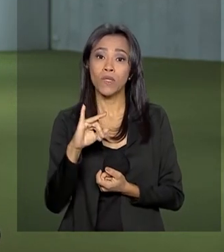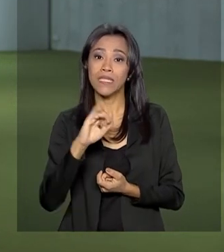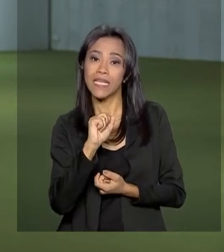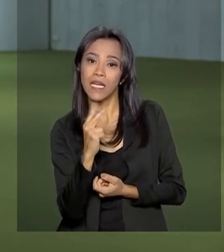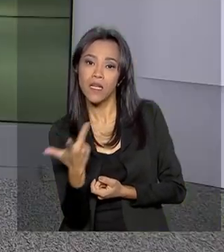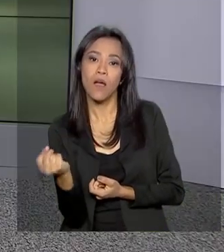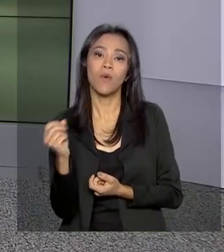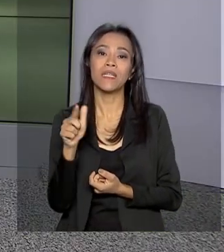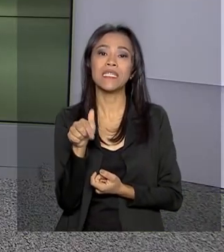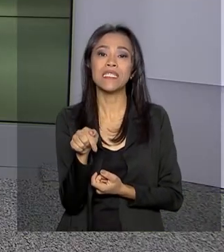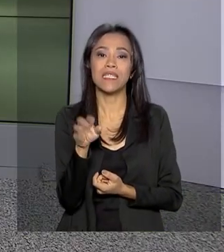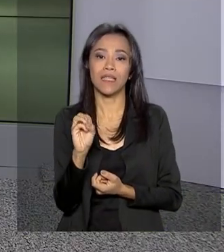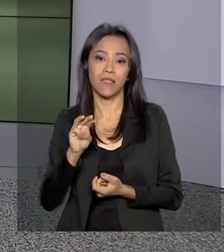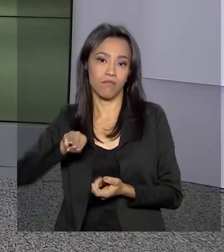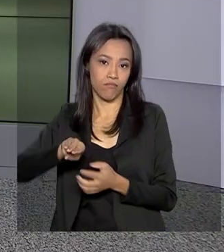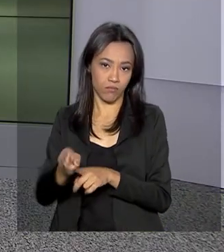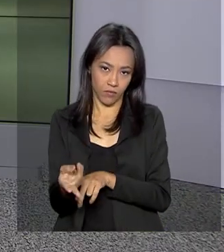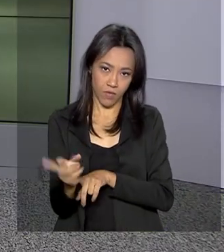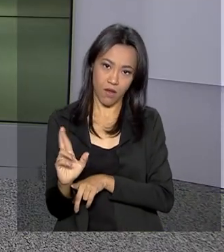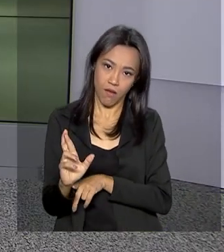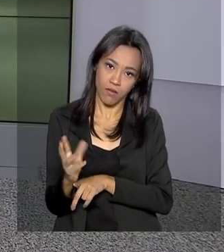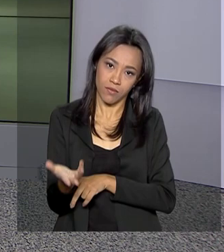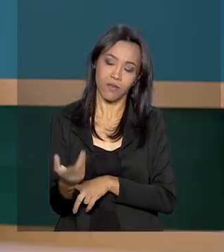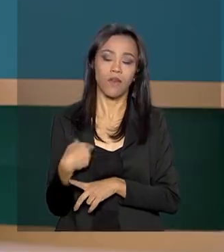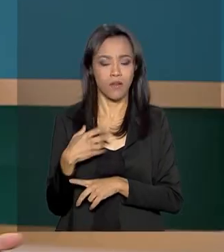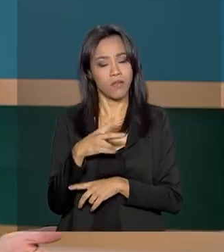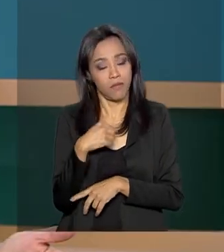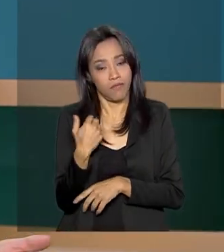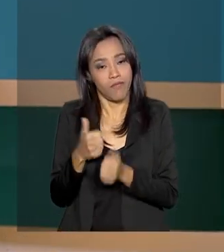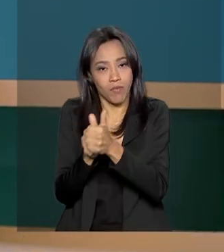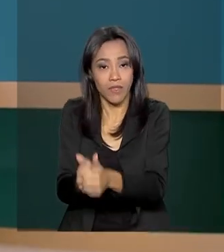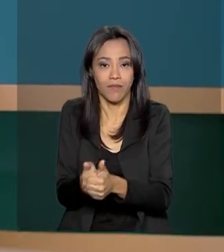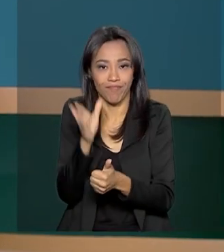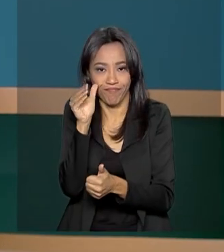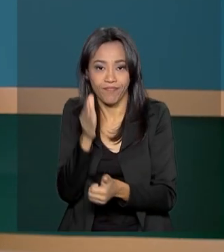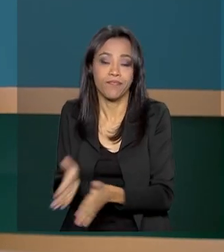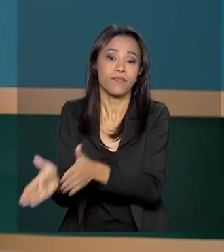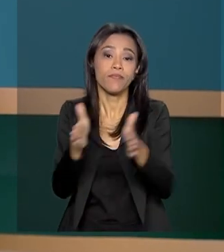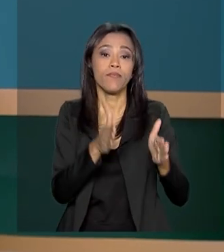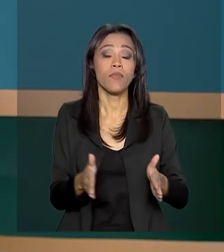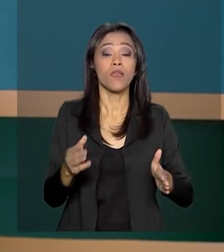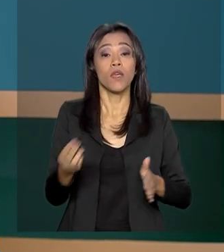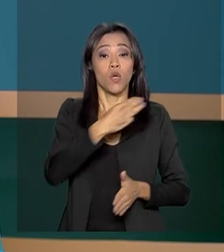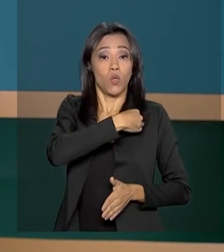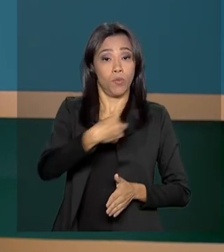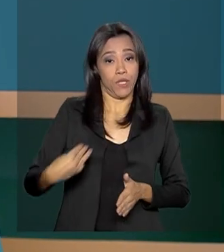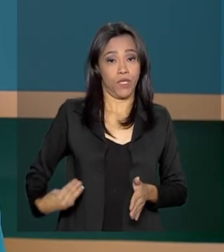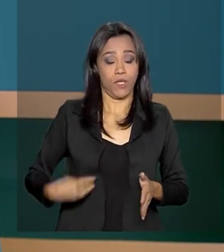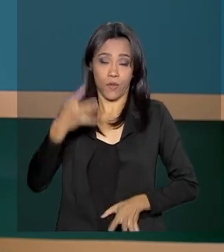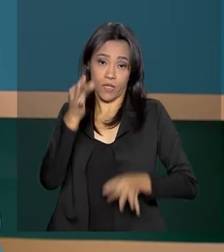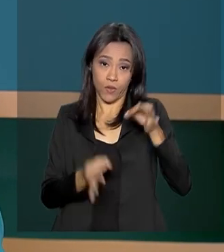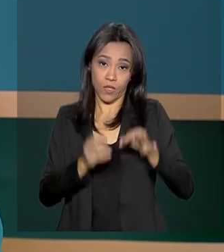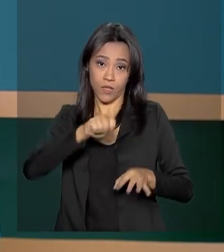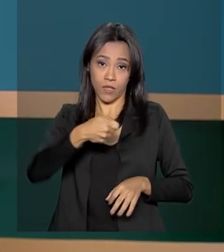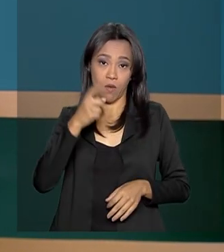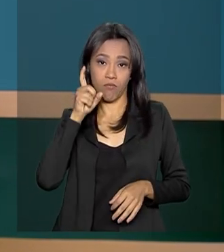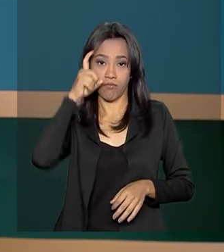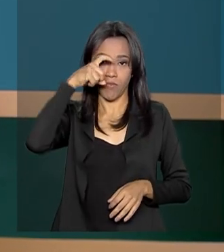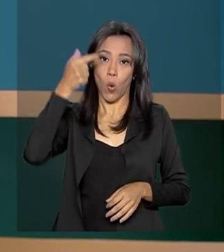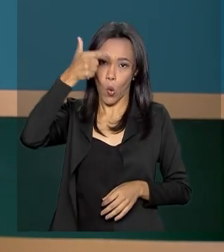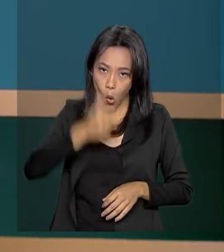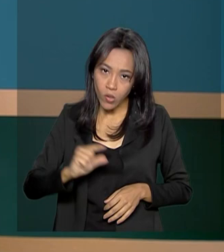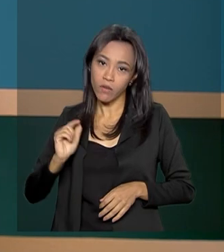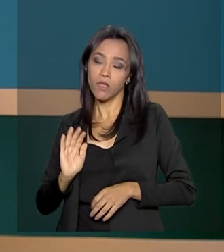Carla, é com você. Obrigada. A gente segue, então, acompanhando esse assunto. O ministro da Justiça e Segurança Pública, Sérgio Moro, foi mais uma vez ao